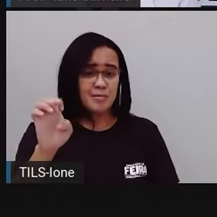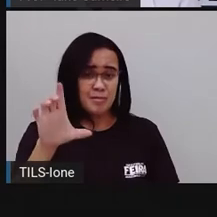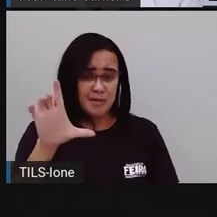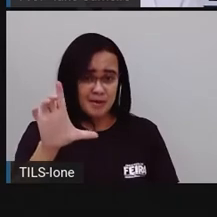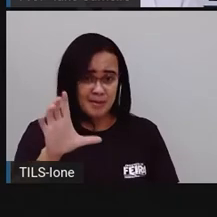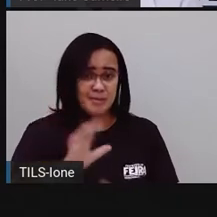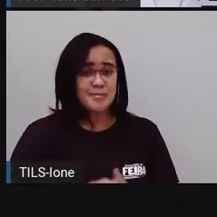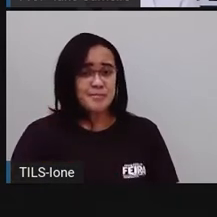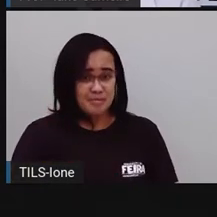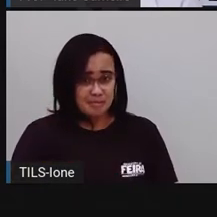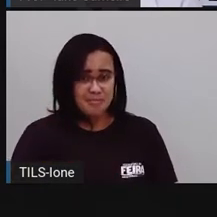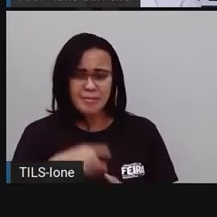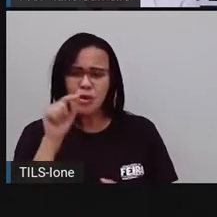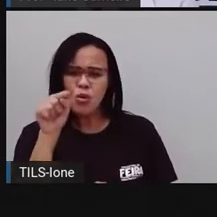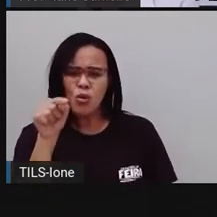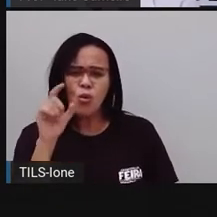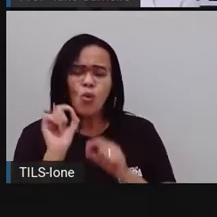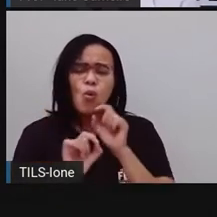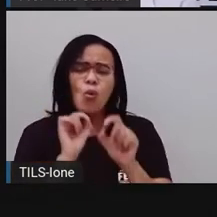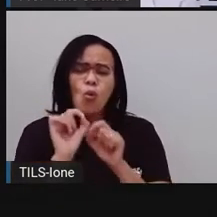E isto, o que é?